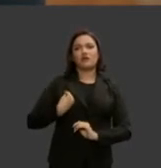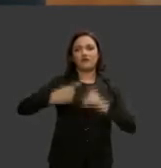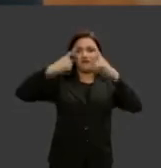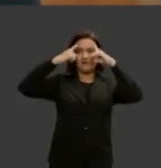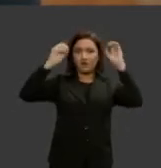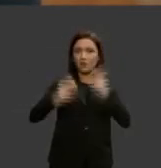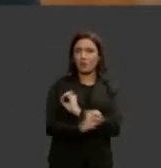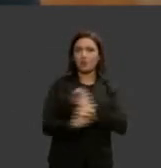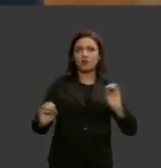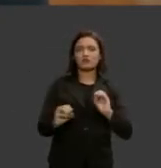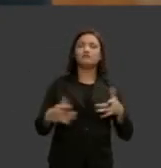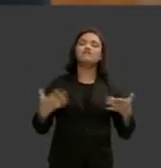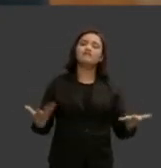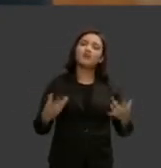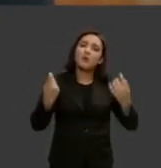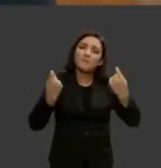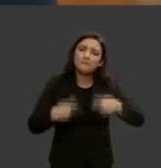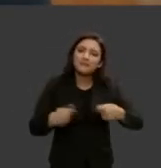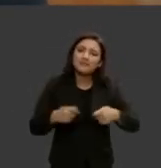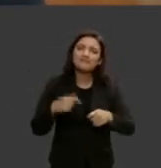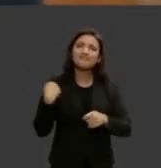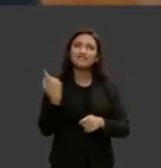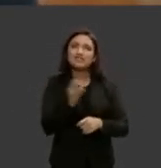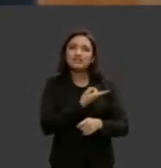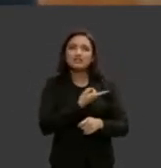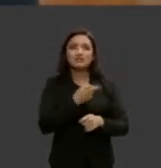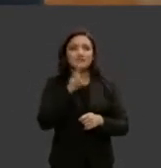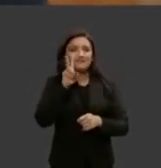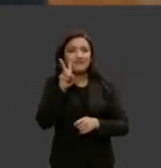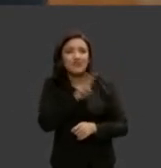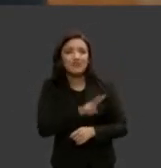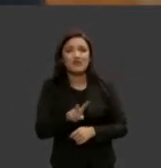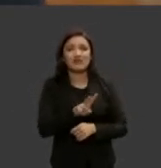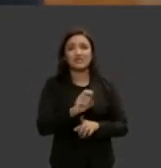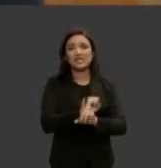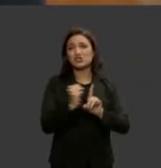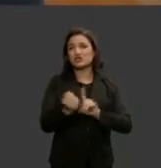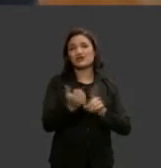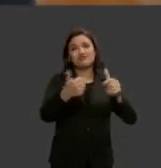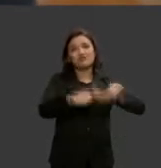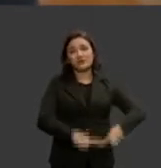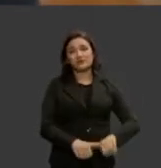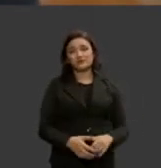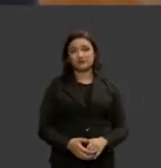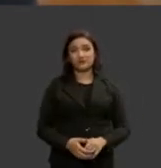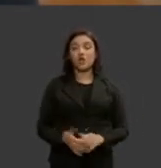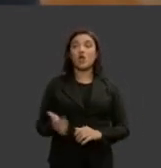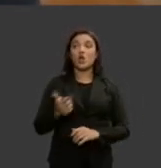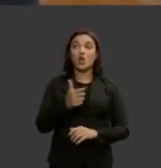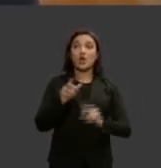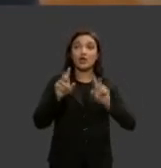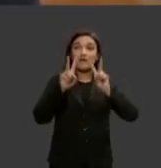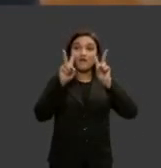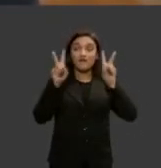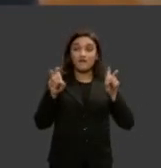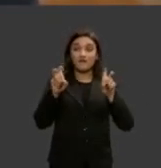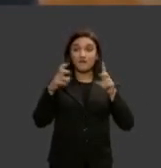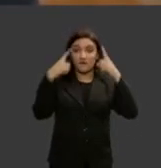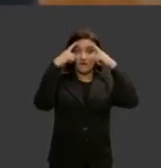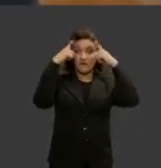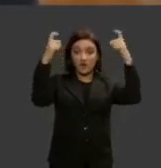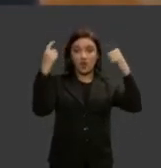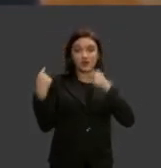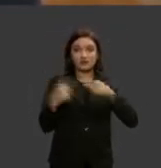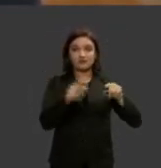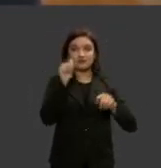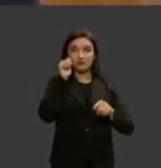gente tem então essa perspectiva muito ruim na nossa sociedade outro dado sobre a violência contra a mulher no Brasil e agora eu tô falando